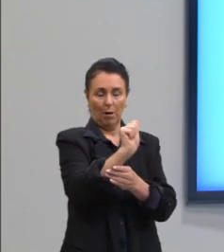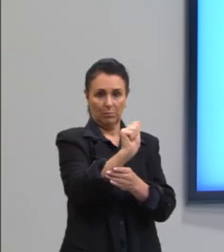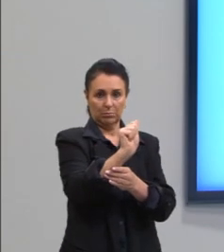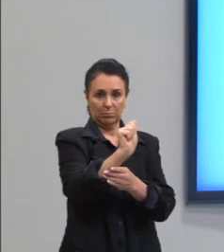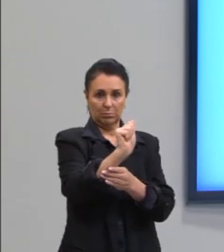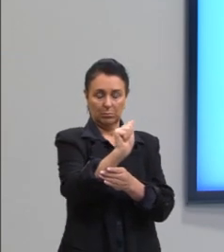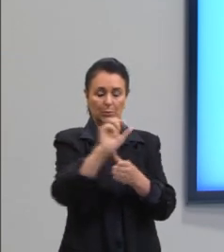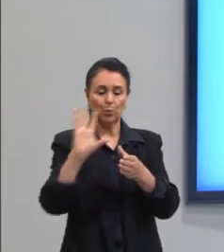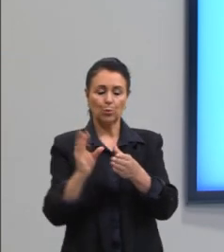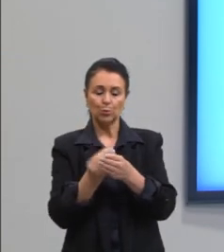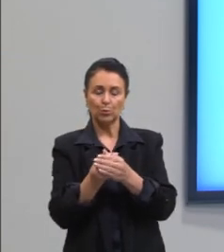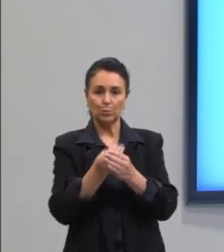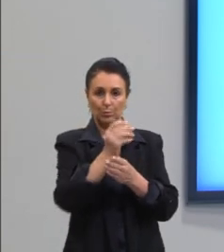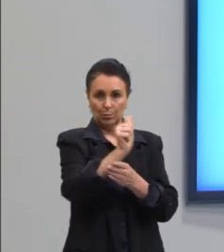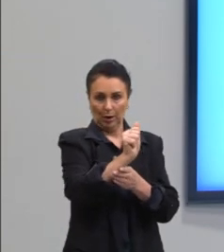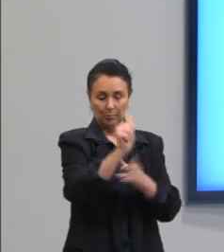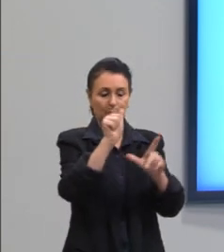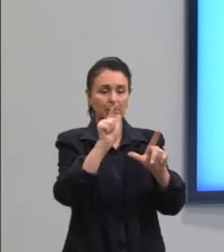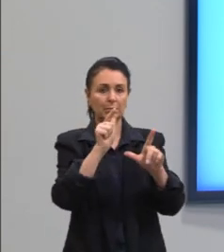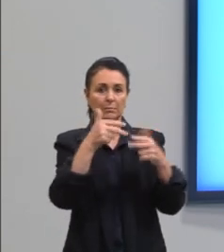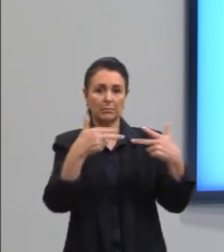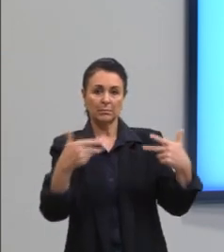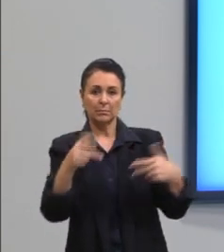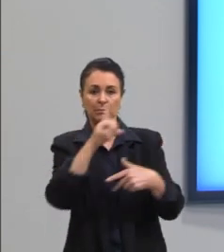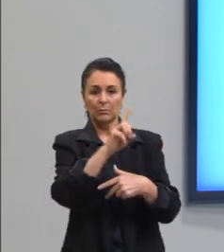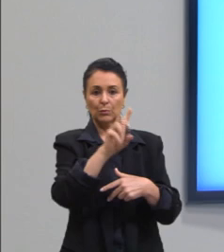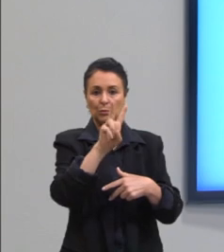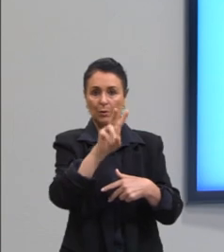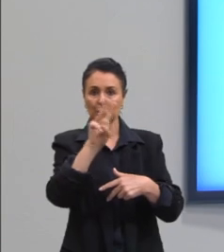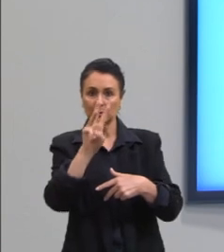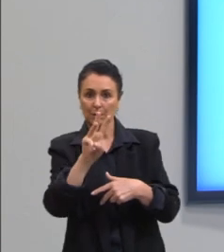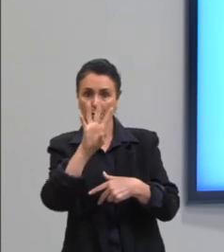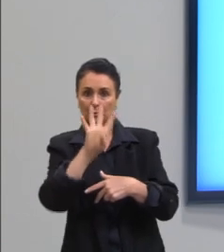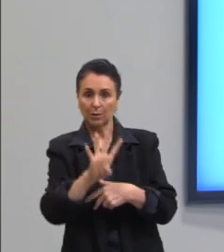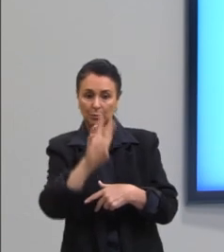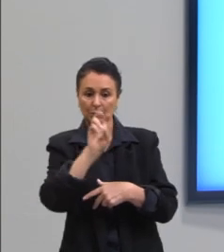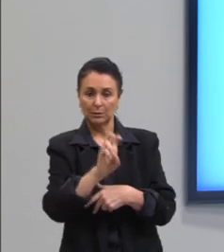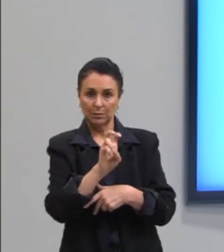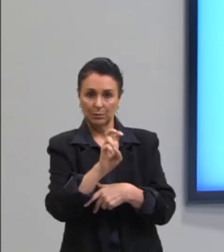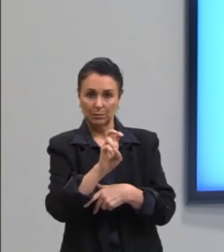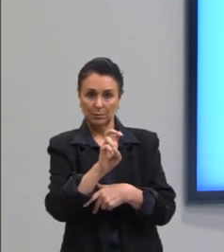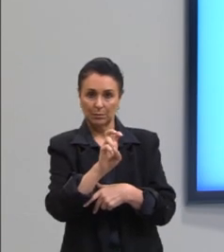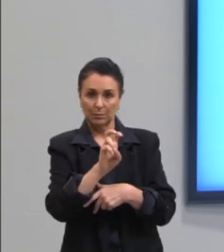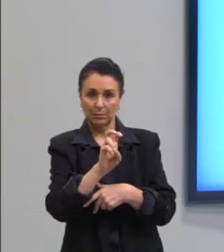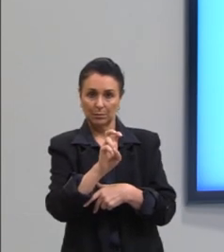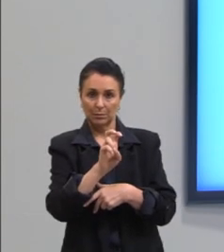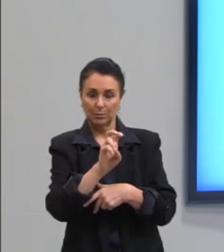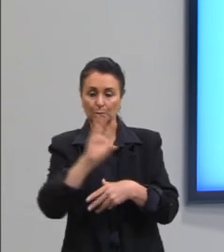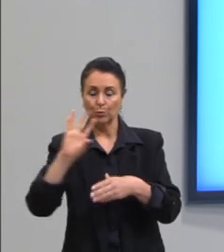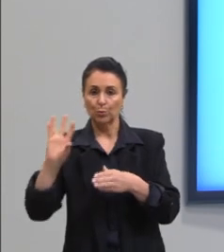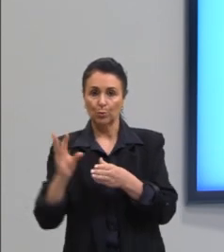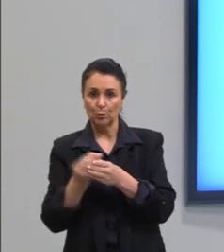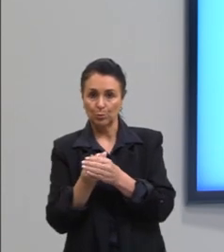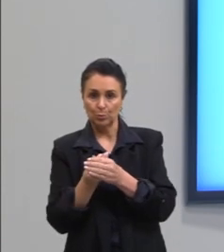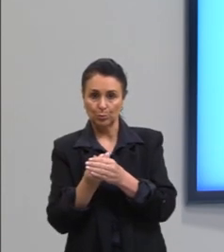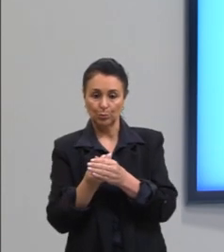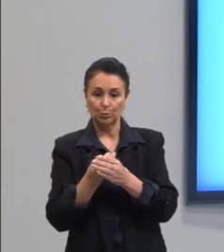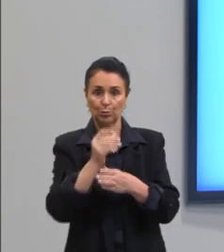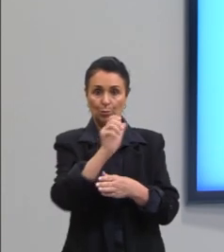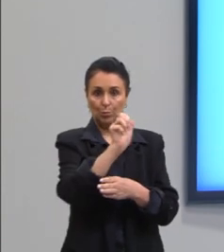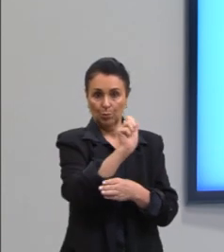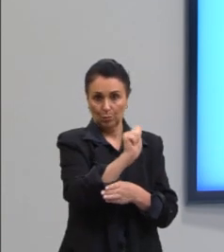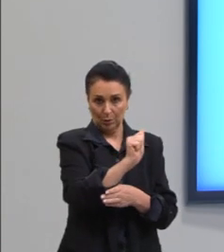para o conjunto A, eu tenho os elementos 1, 2, 3, 4 e 5. Para o conjunto A,